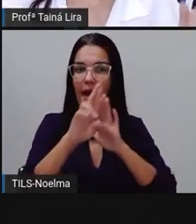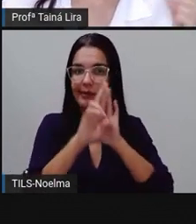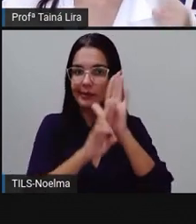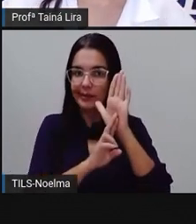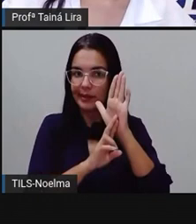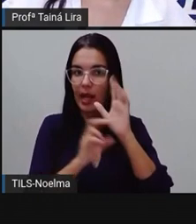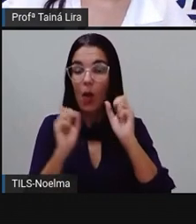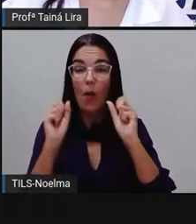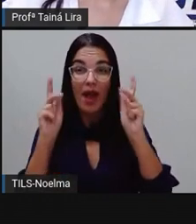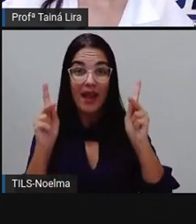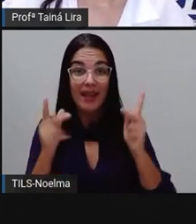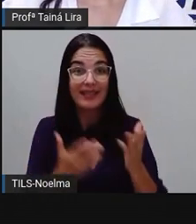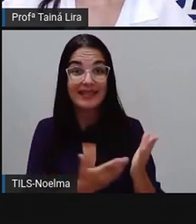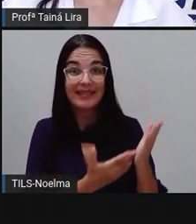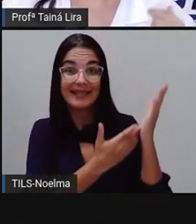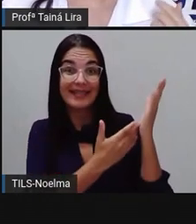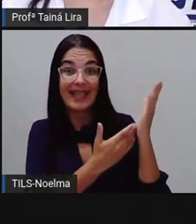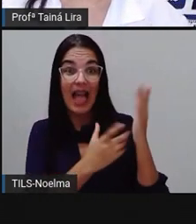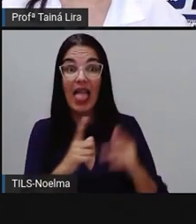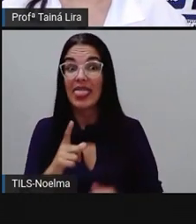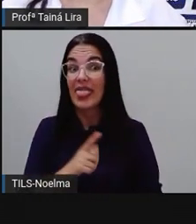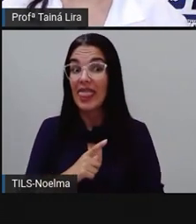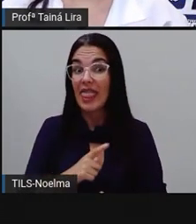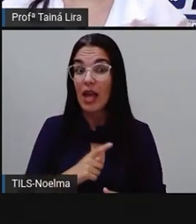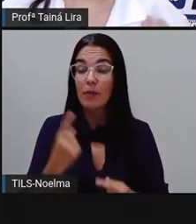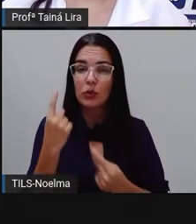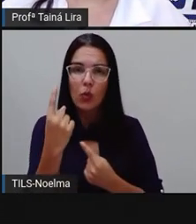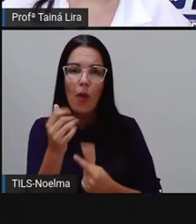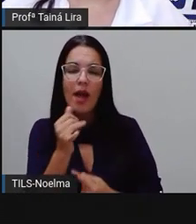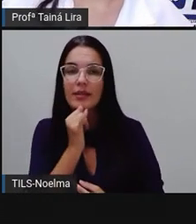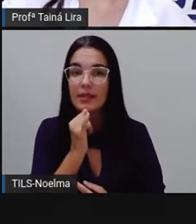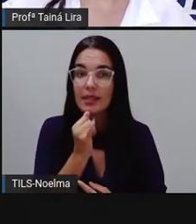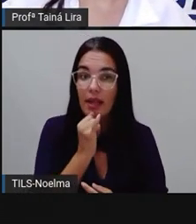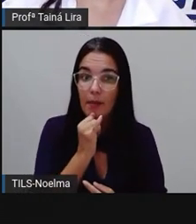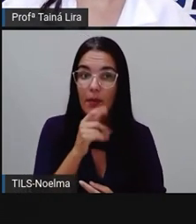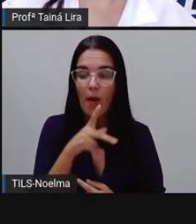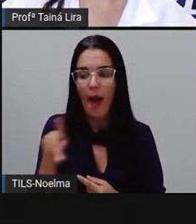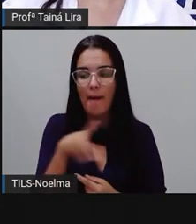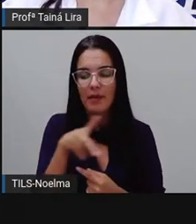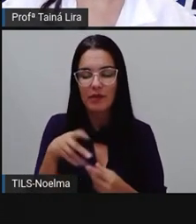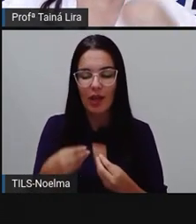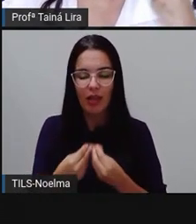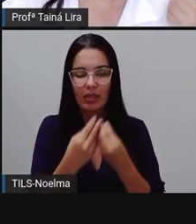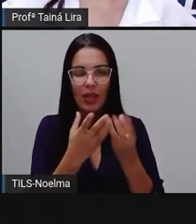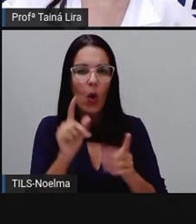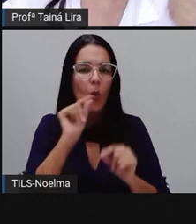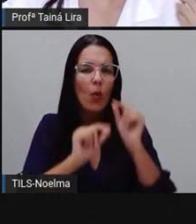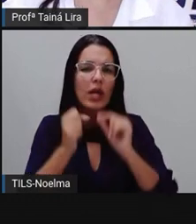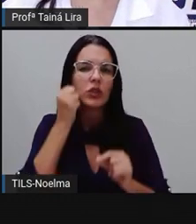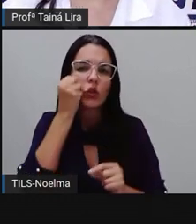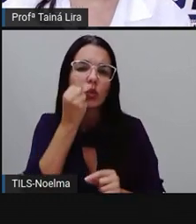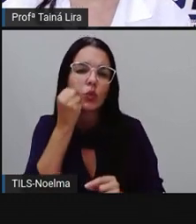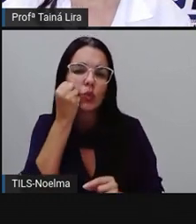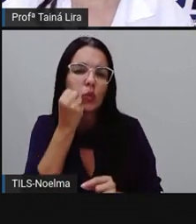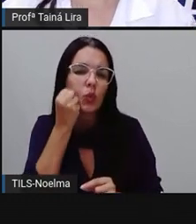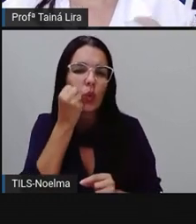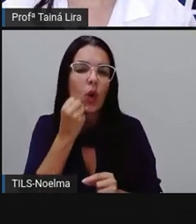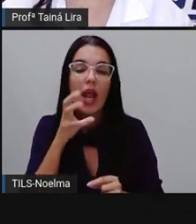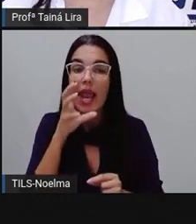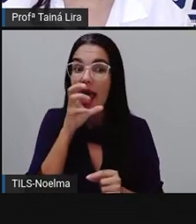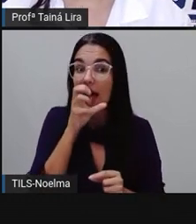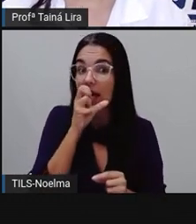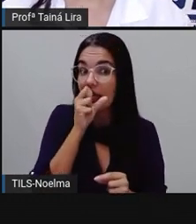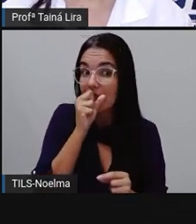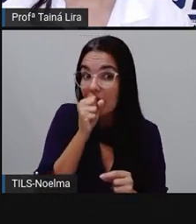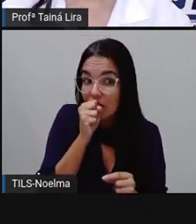E aí, olha lá, nós temos aqui um exemplo que a Pró trouxe, que é um suco de laranja com couve. Olha